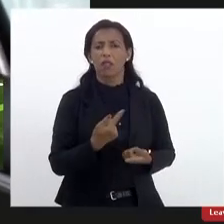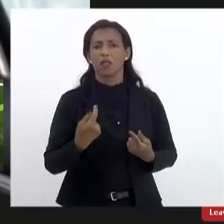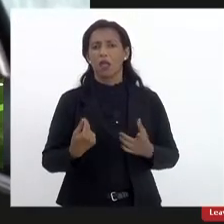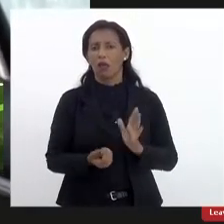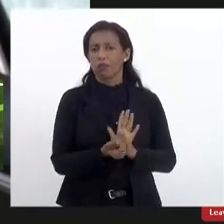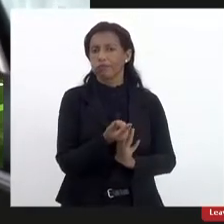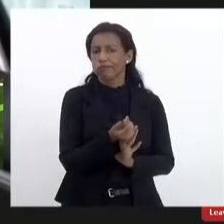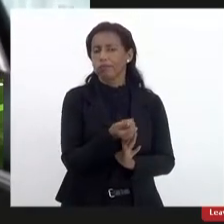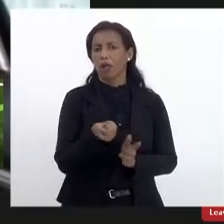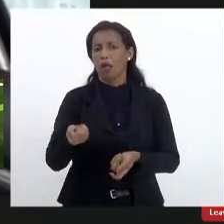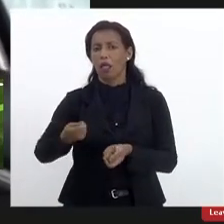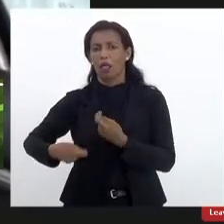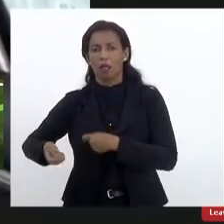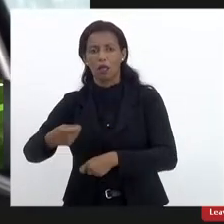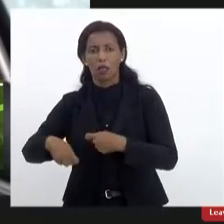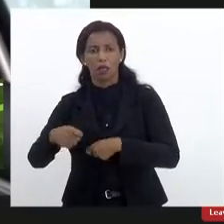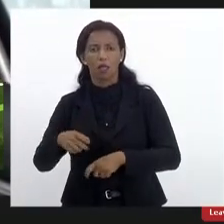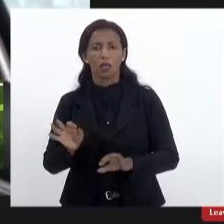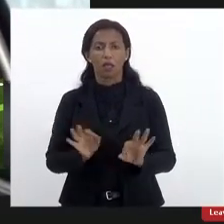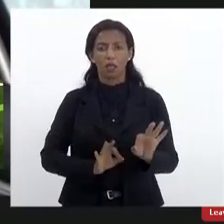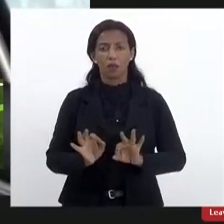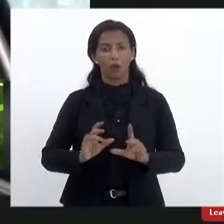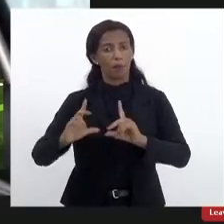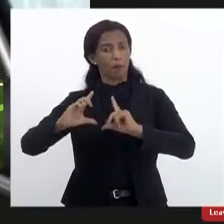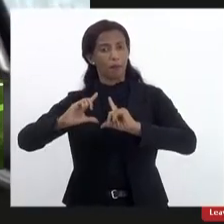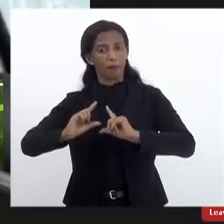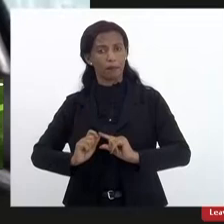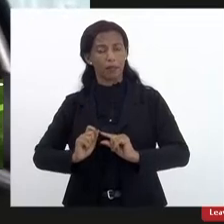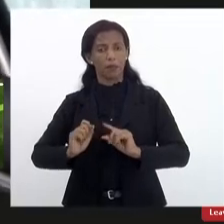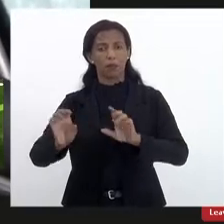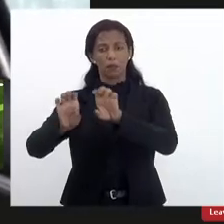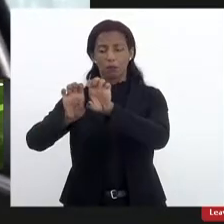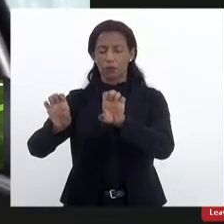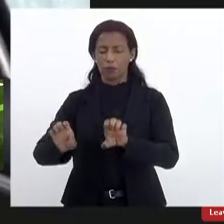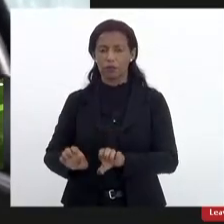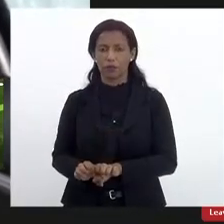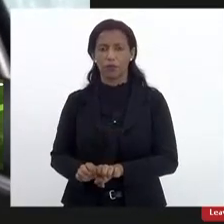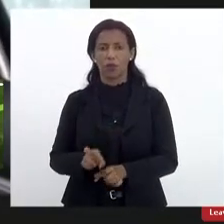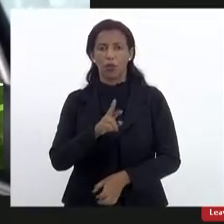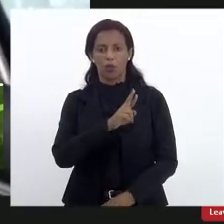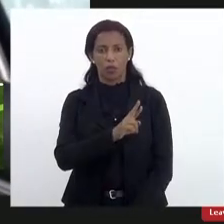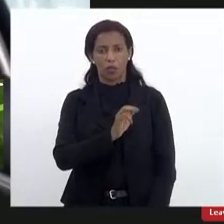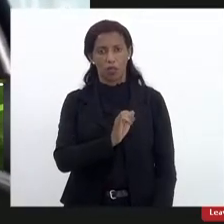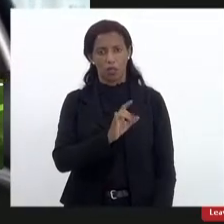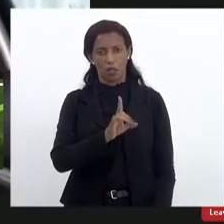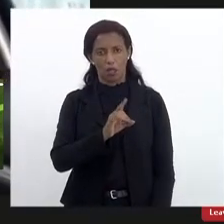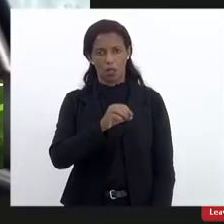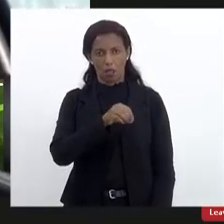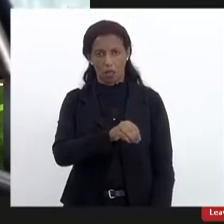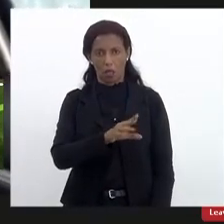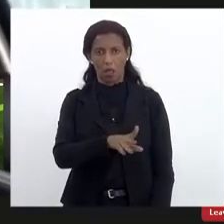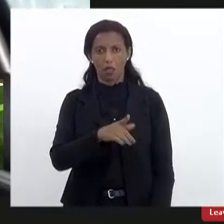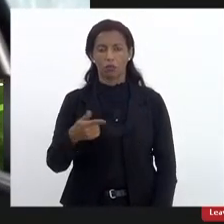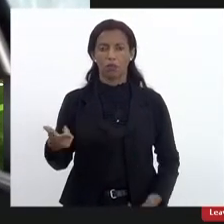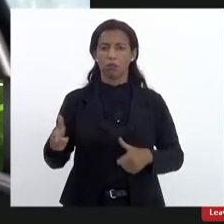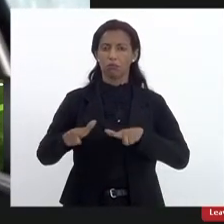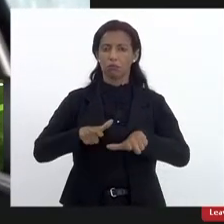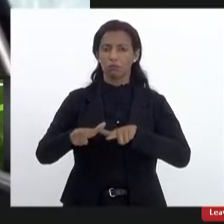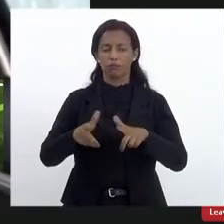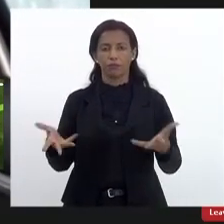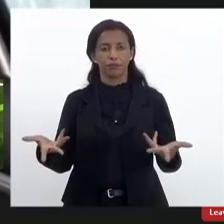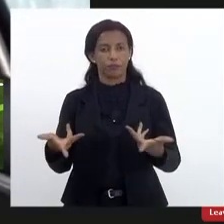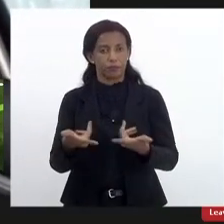administrativa e condições mínimas de infraestrutura o Ricardo vem fazendo um excelente trabalho